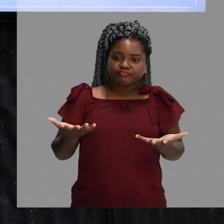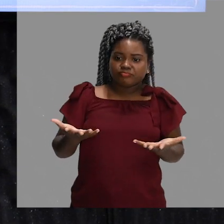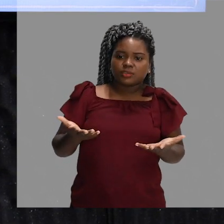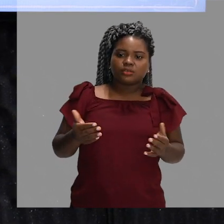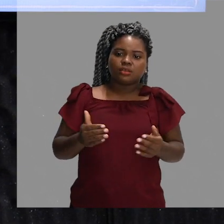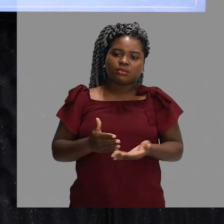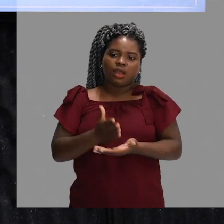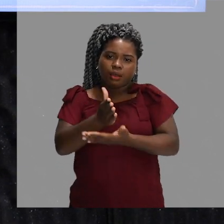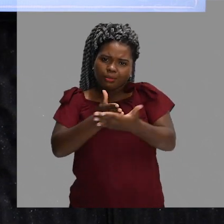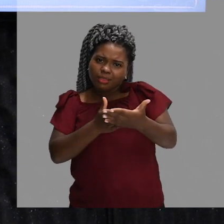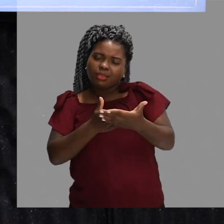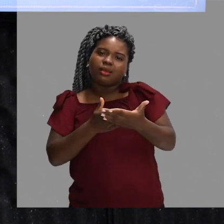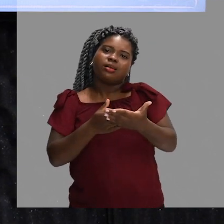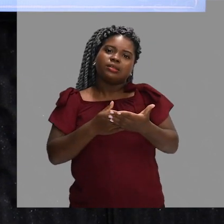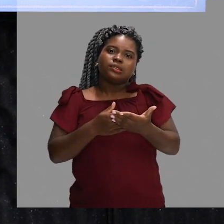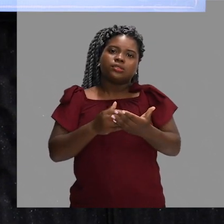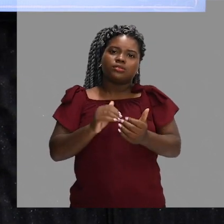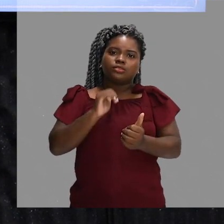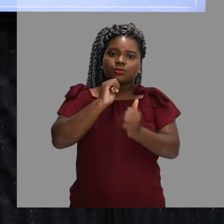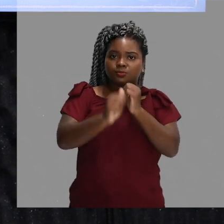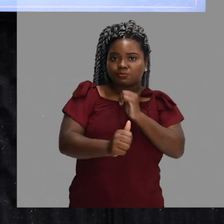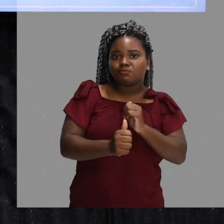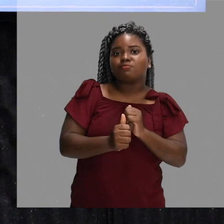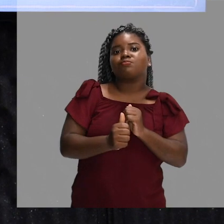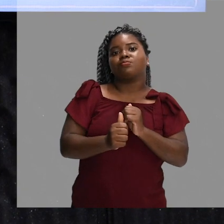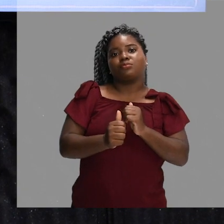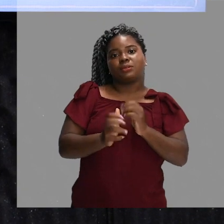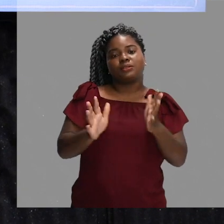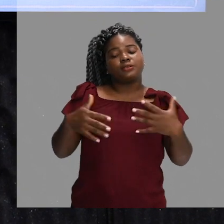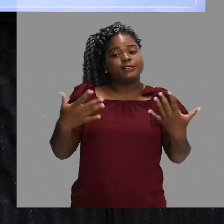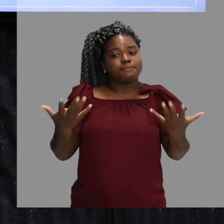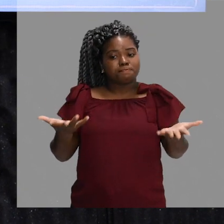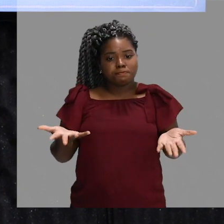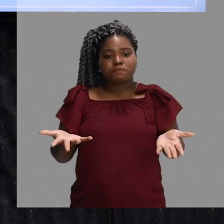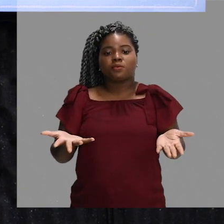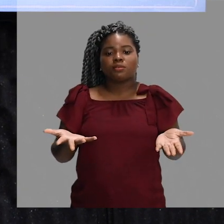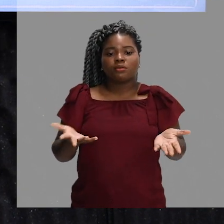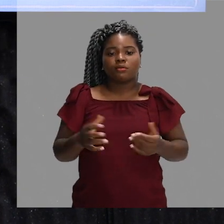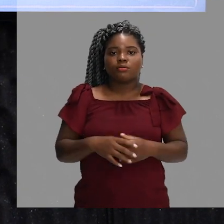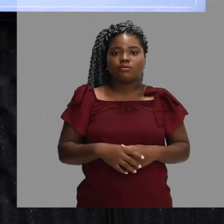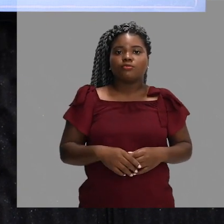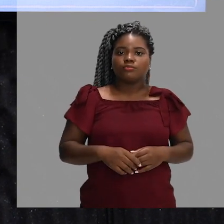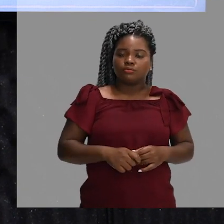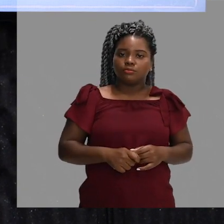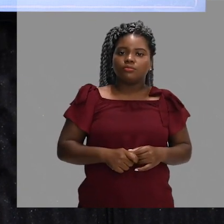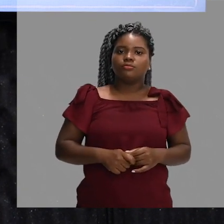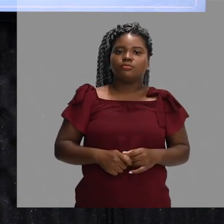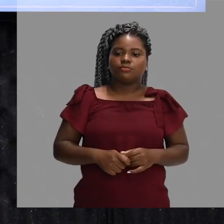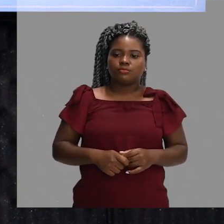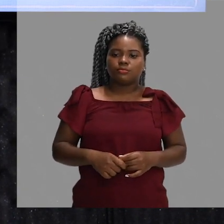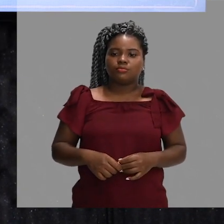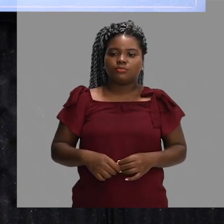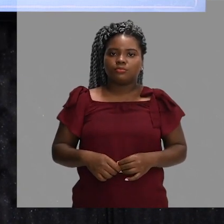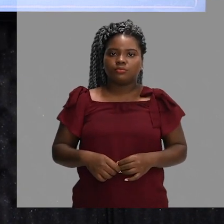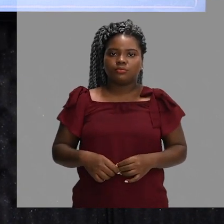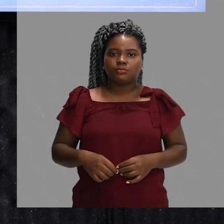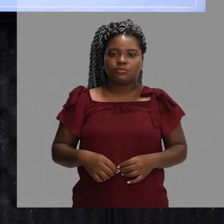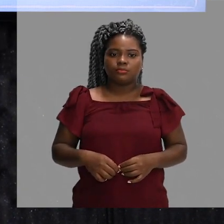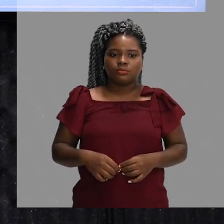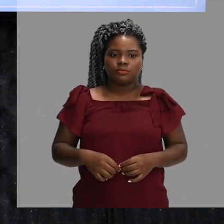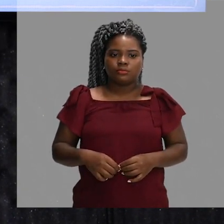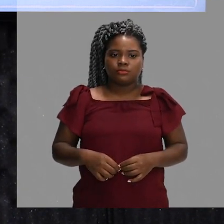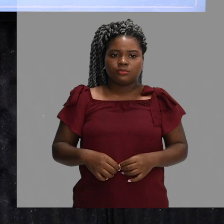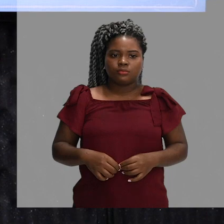aconteceram dois setes. Se não for para o sete de desempate, já estamos ali pertinho de acabar. Está na metade. Então, o tempo é um pouquinho maior.